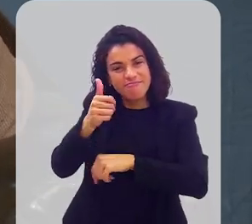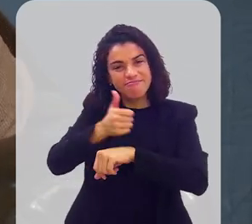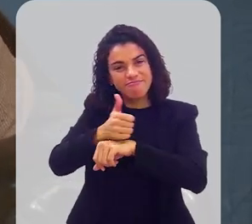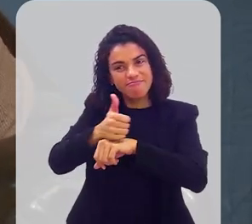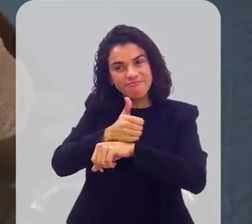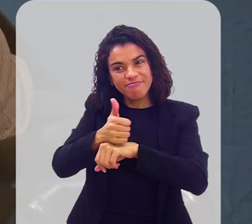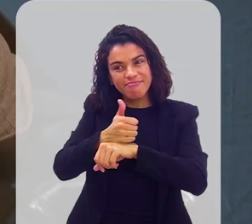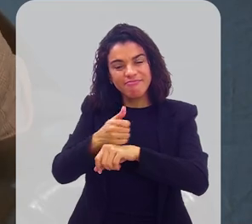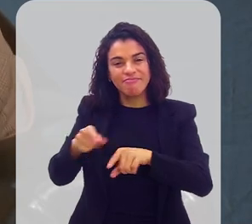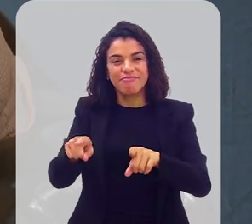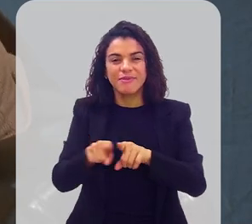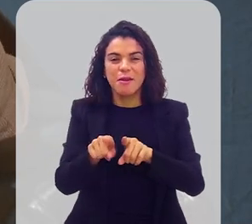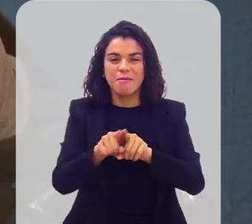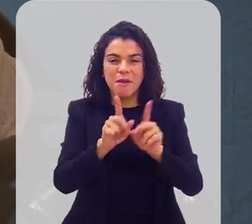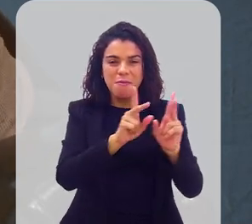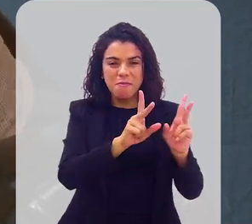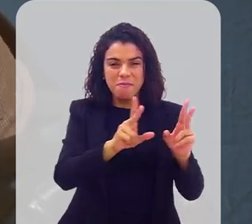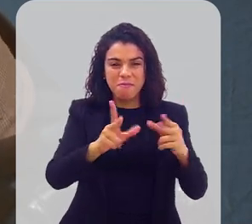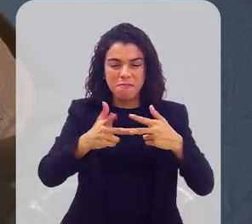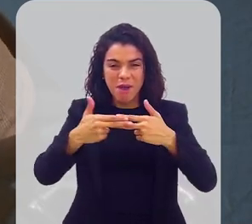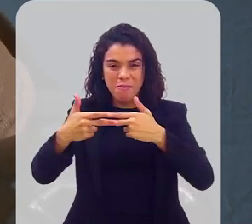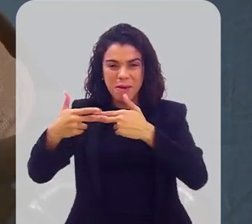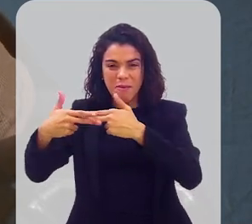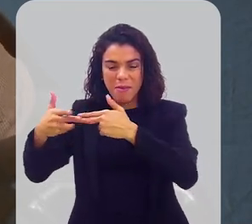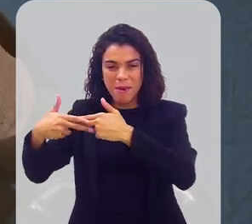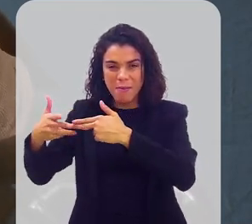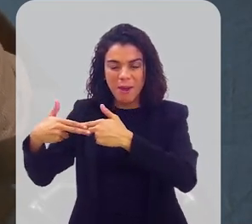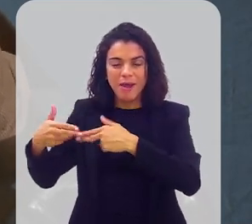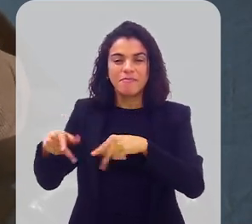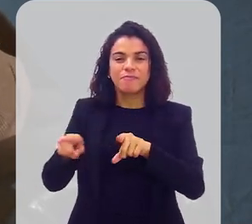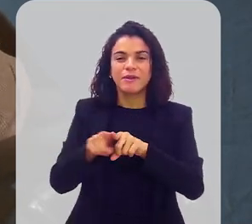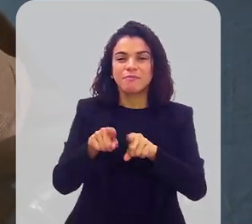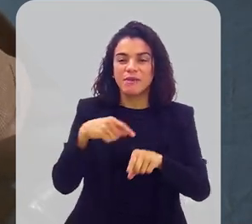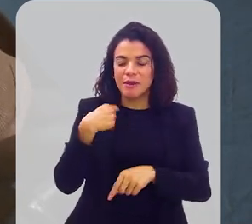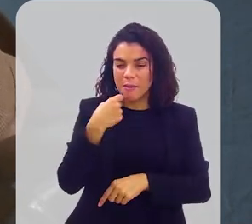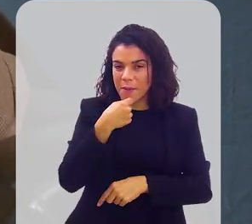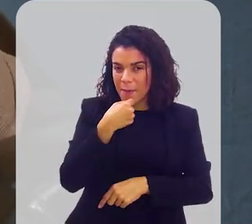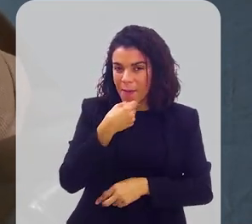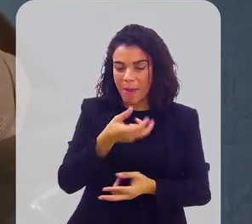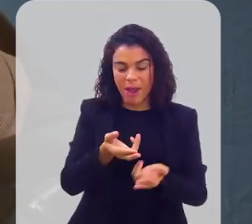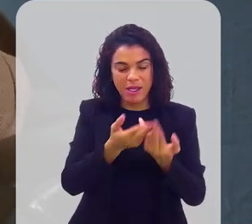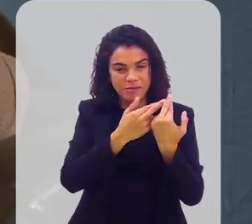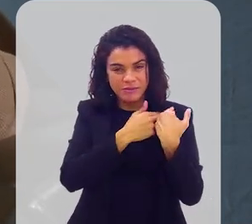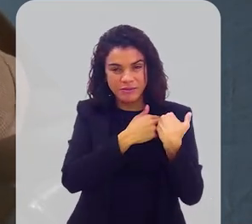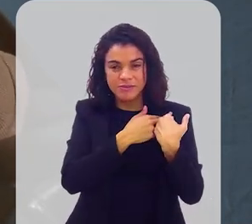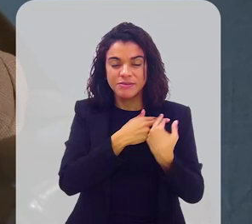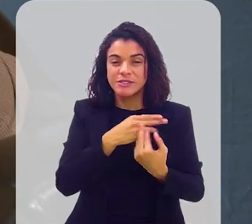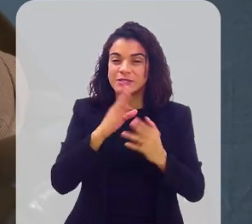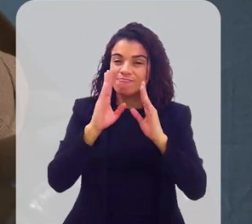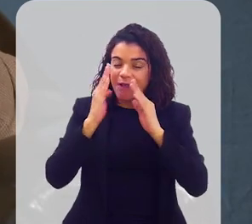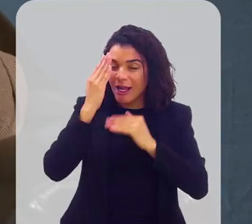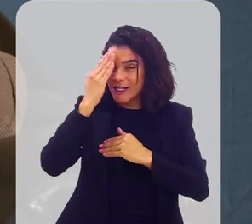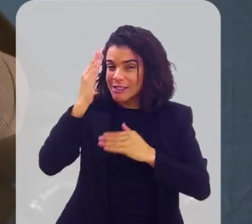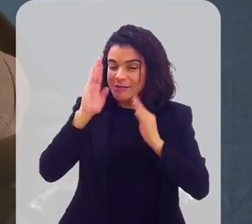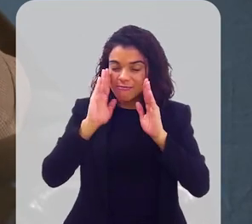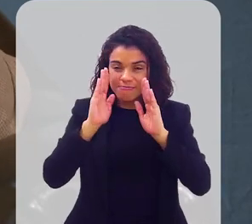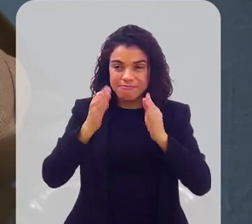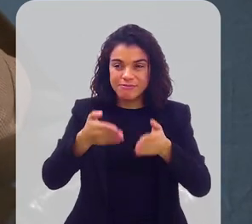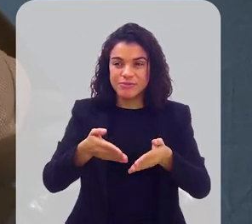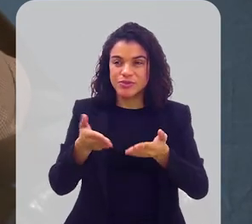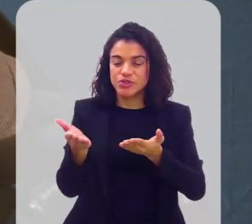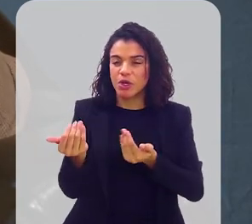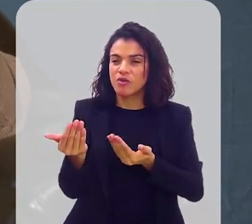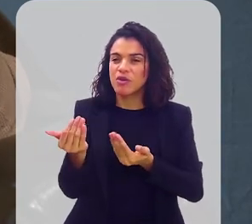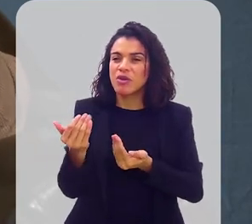nosso homem de corte, nosso diretor de corte, ao nosso homem do som. Eu quero agradecer especificamente a este